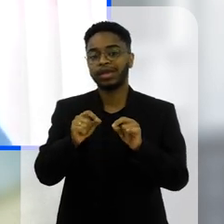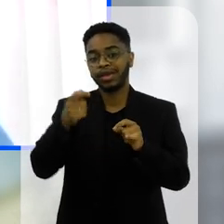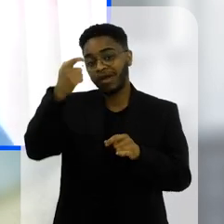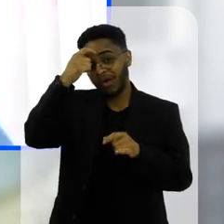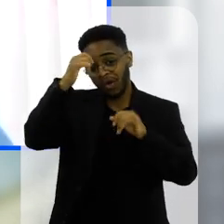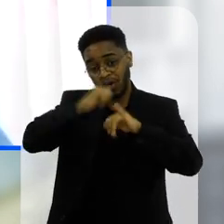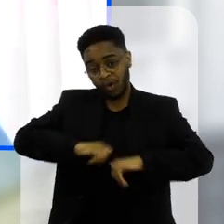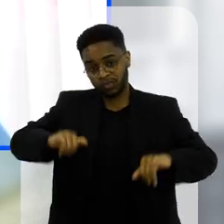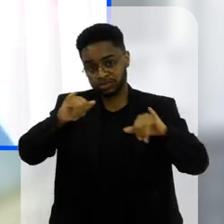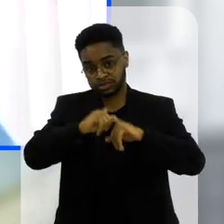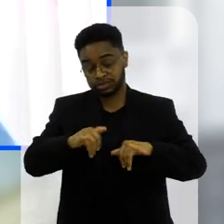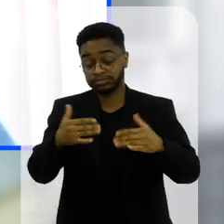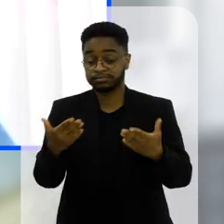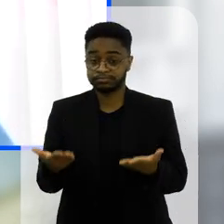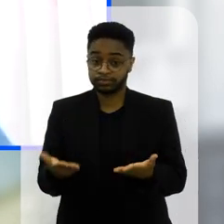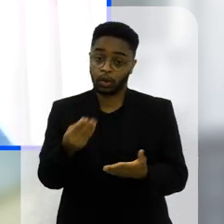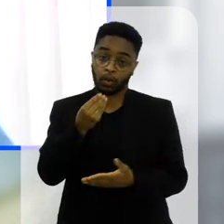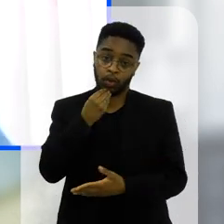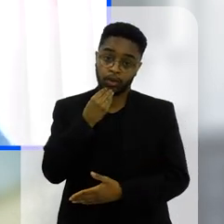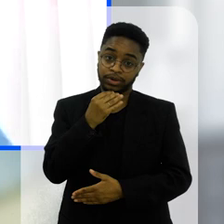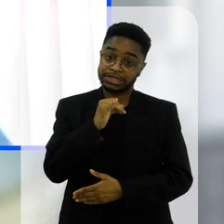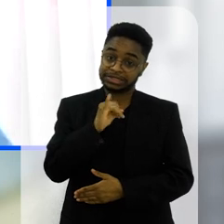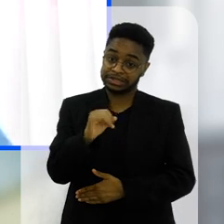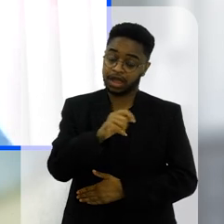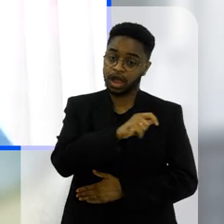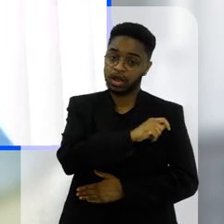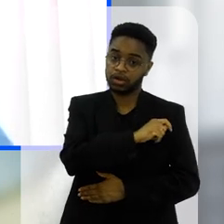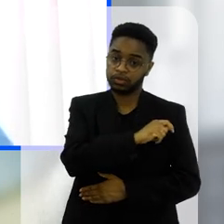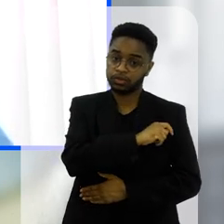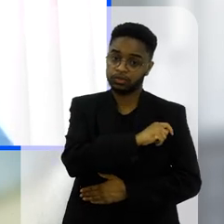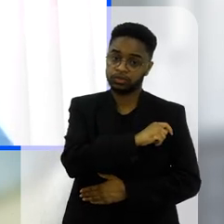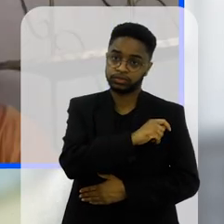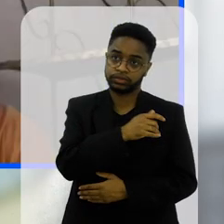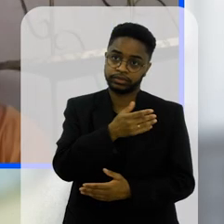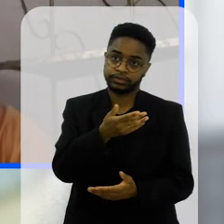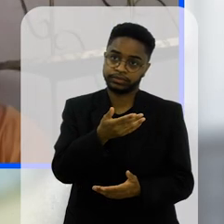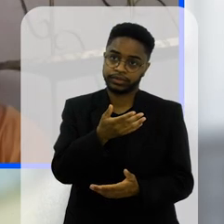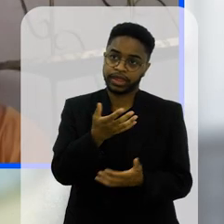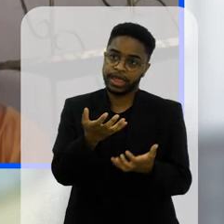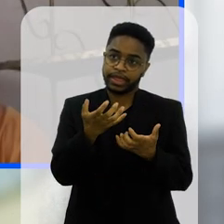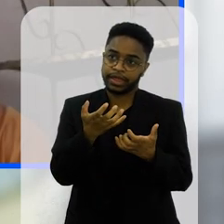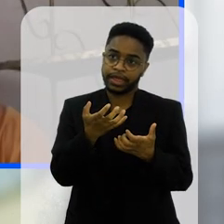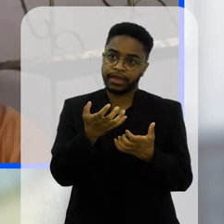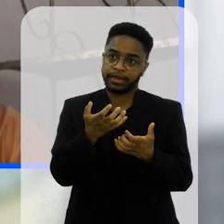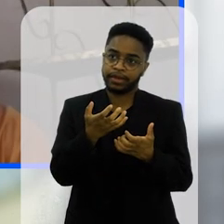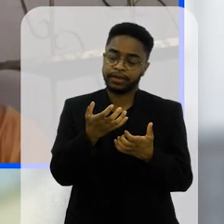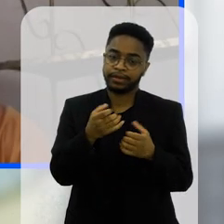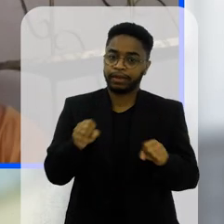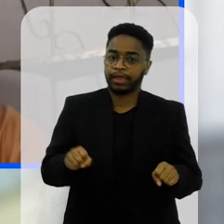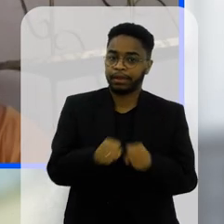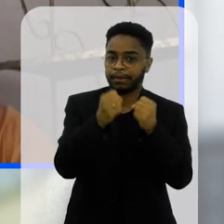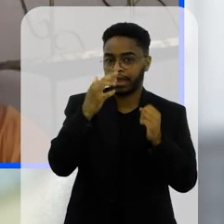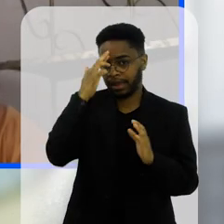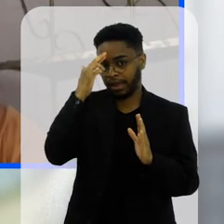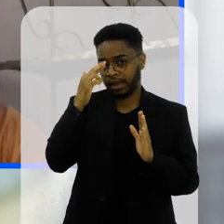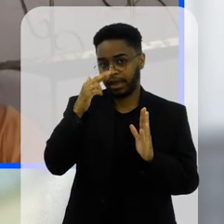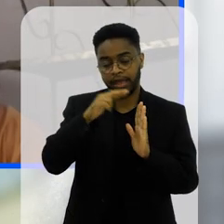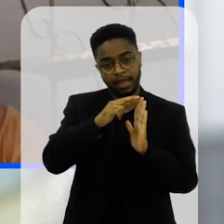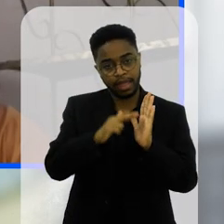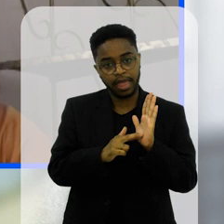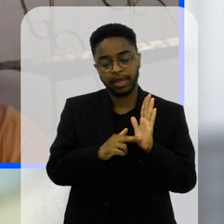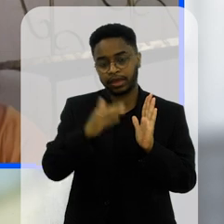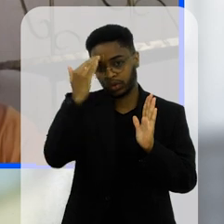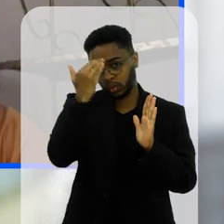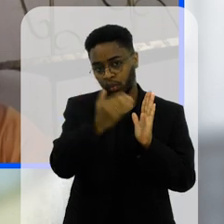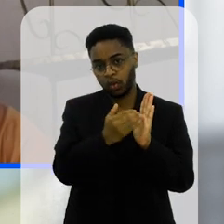conscientização agora evidentemente se você tiver algum aluno que queira ali atravessar essa barreira do que é permitido